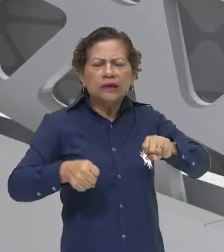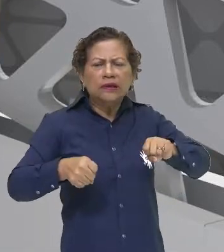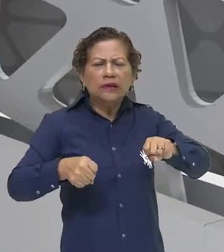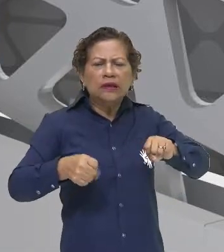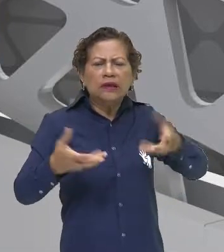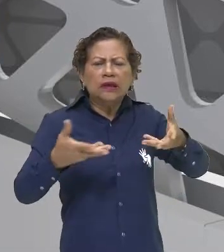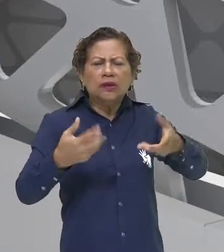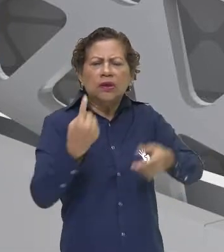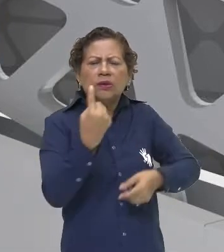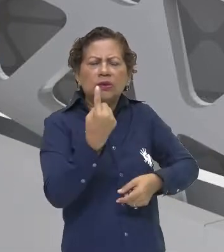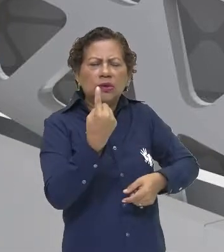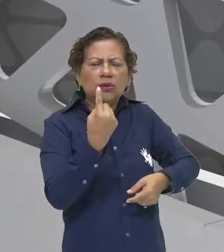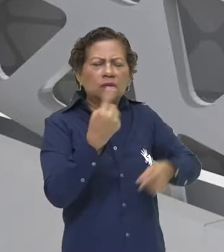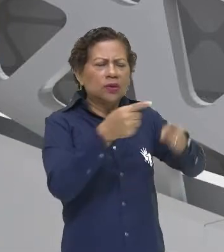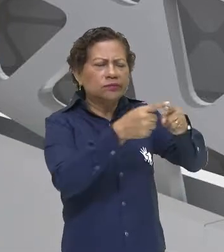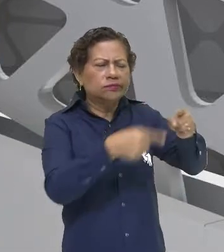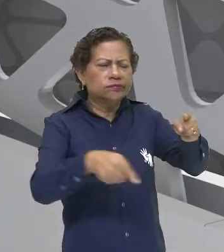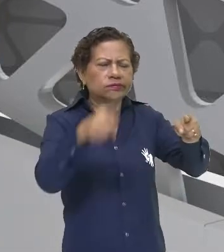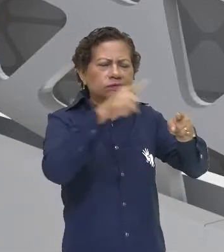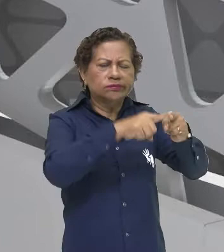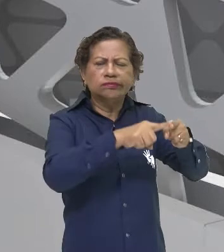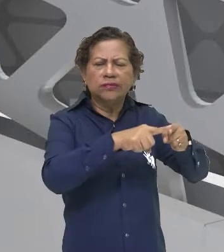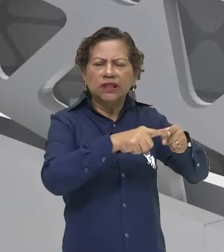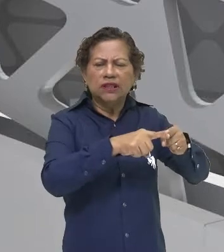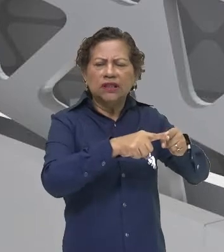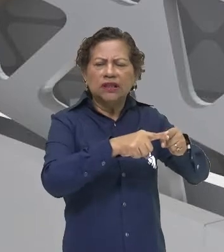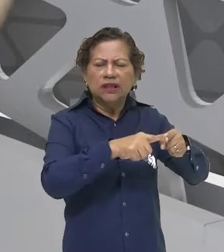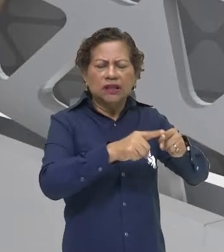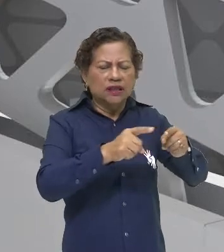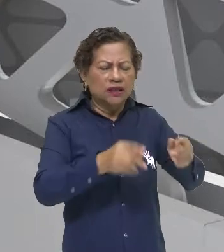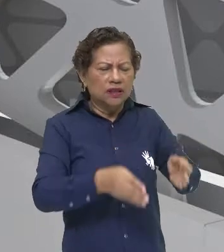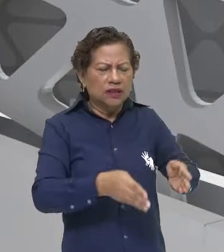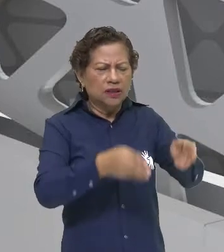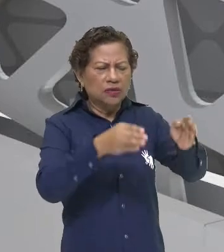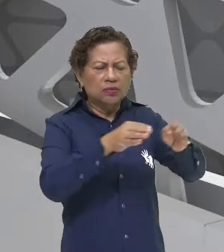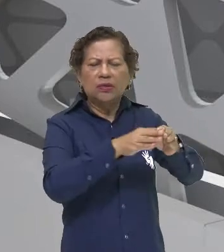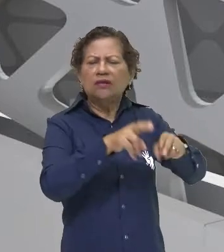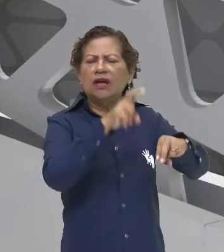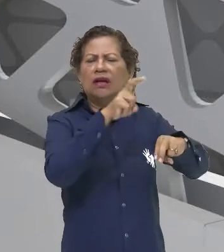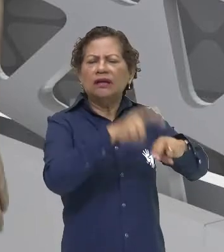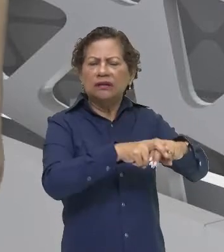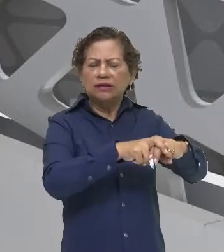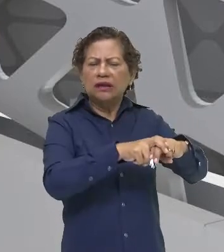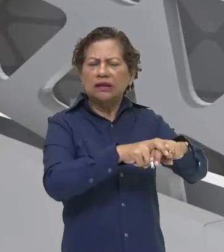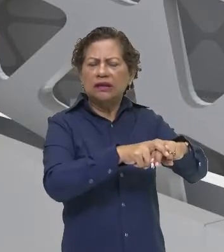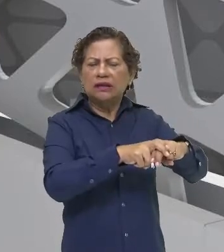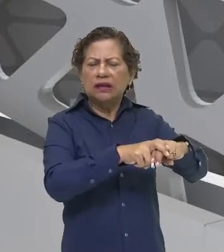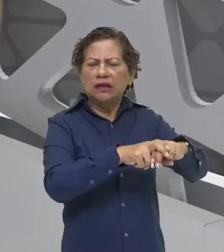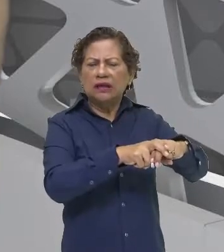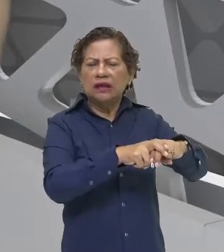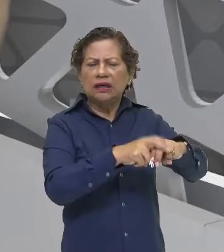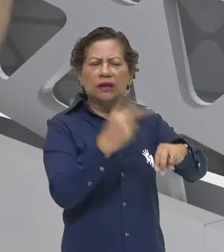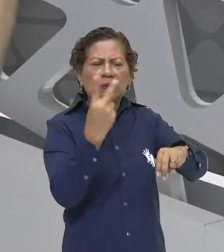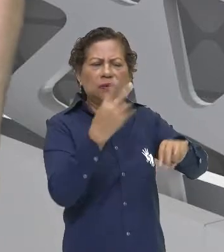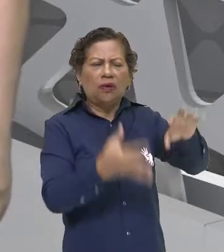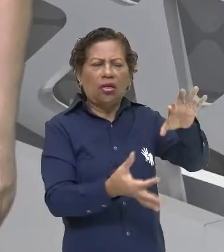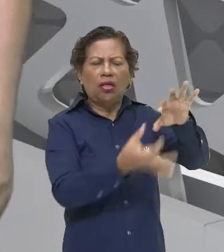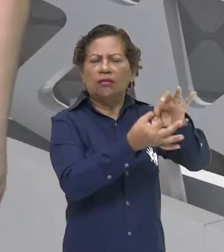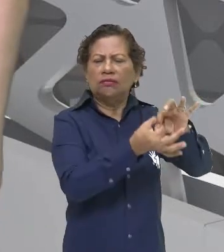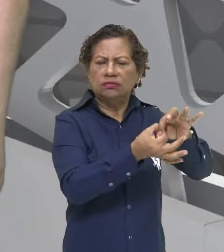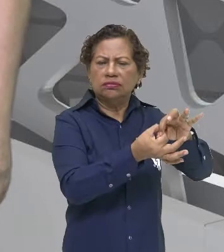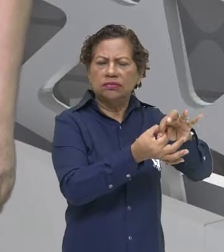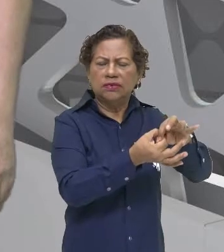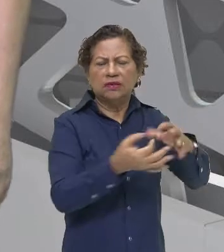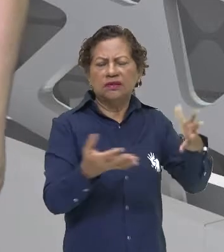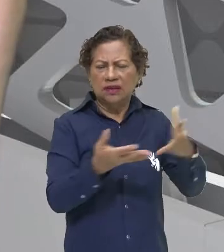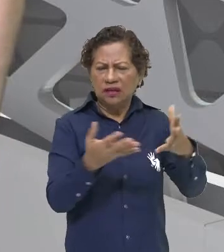ela, o banco, perde a sua função que é de uma pessoa descansar, sentar. Mas é transformado, a partir daí, quando é